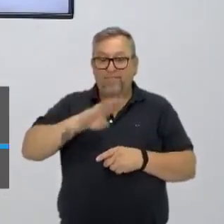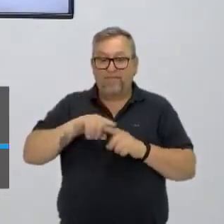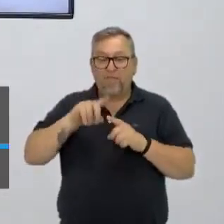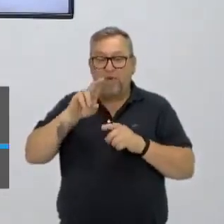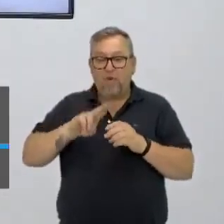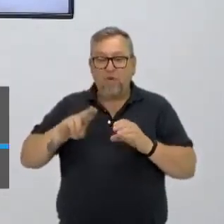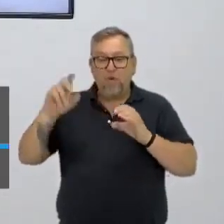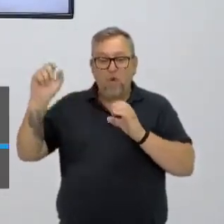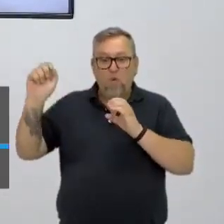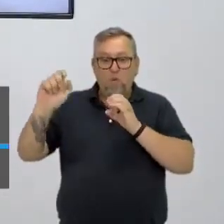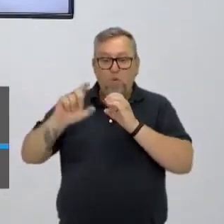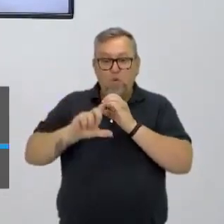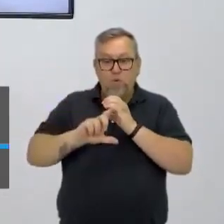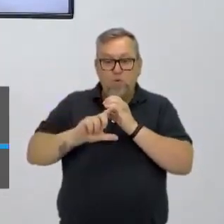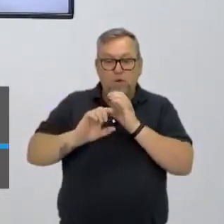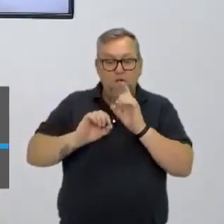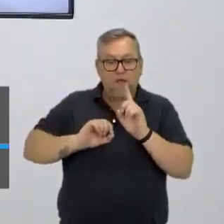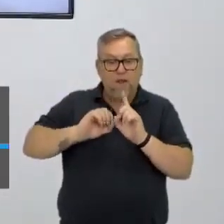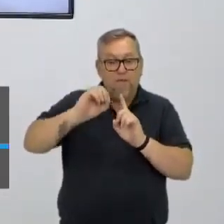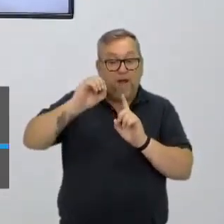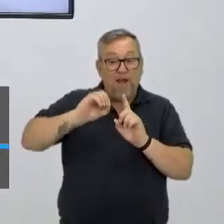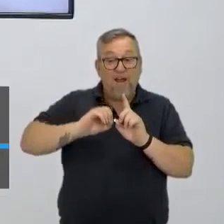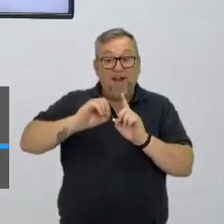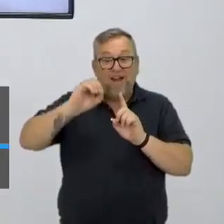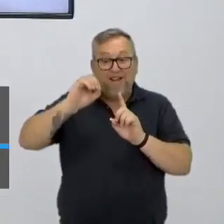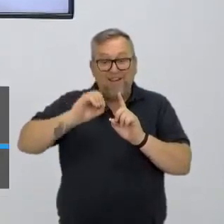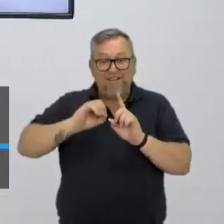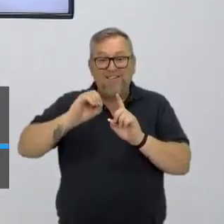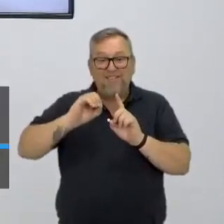estufa, de temperatura e tal e coisa.